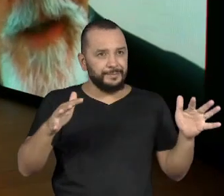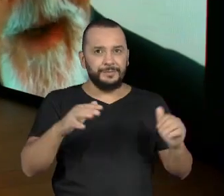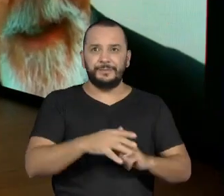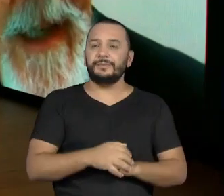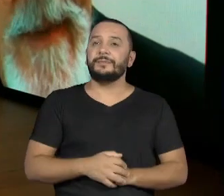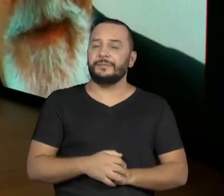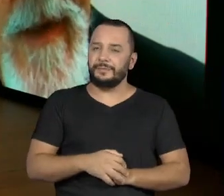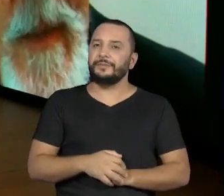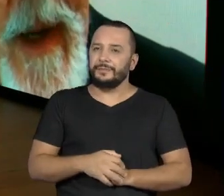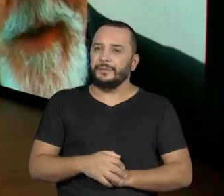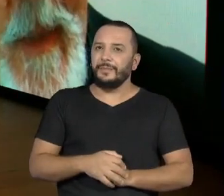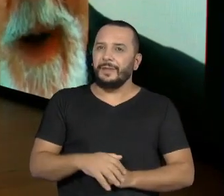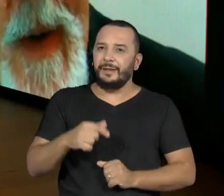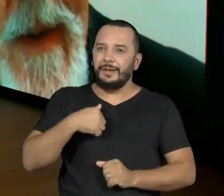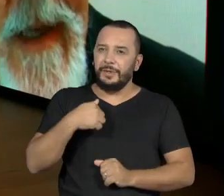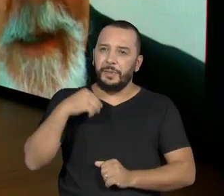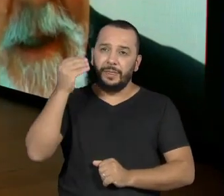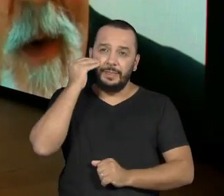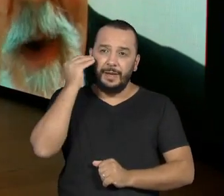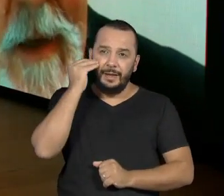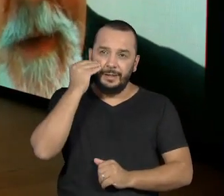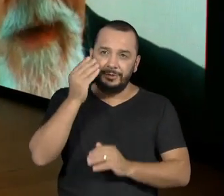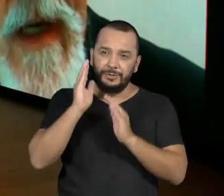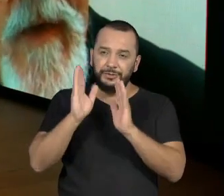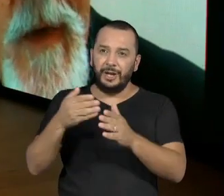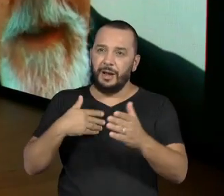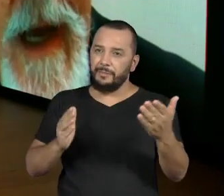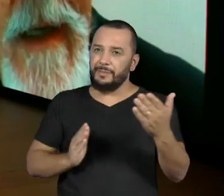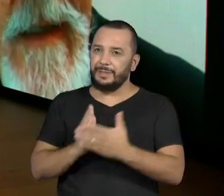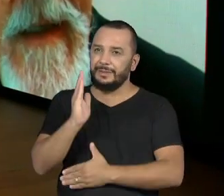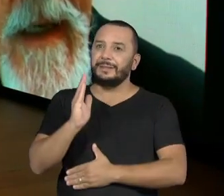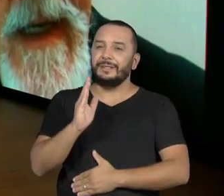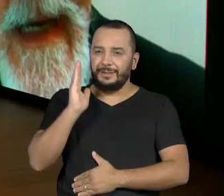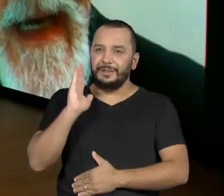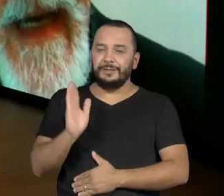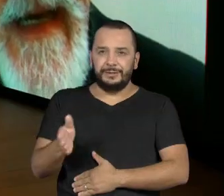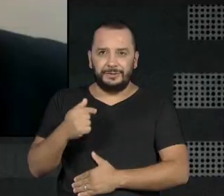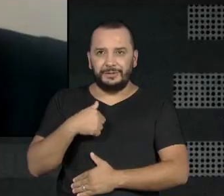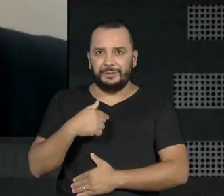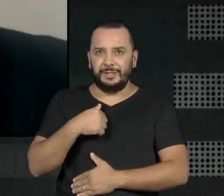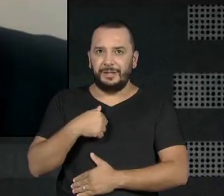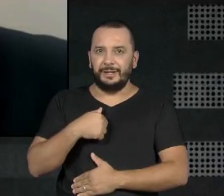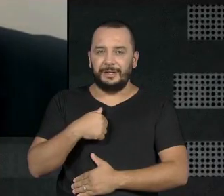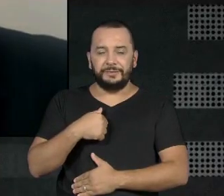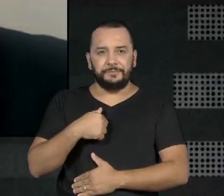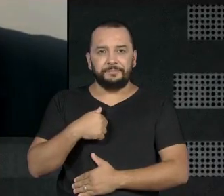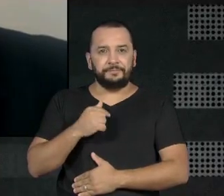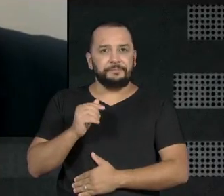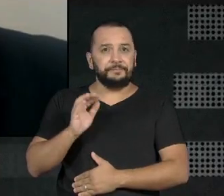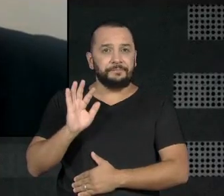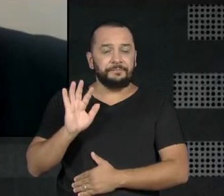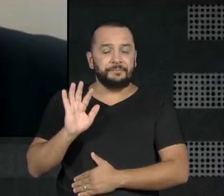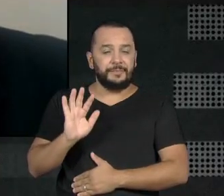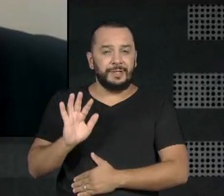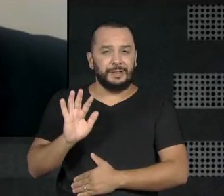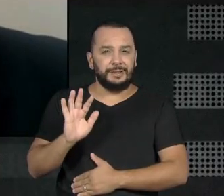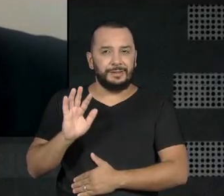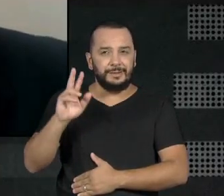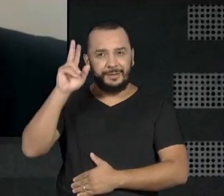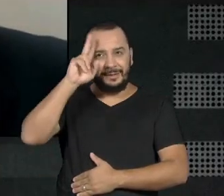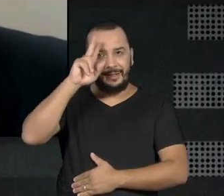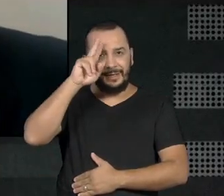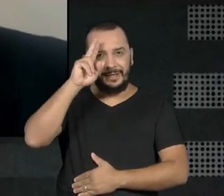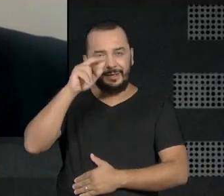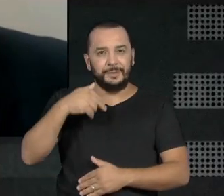fiz o teste, passei para fazer o Perna de Pau, em 1974, com o Serafim Rosales. Mas, na época da